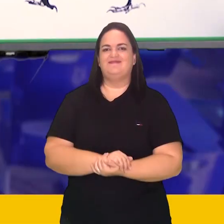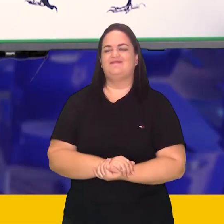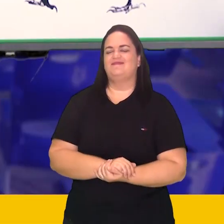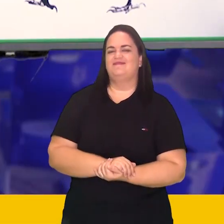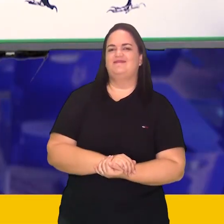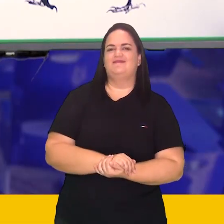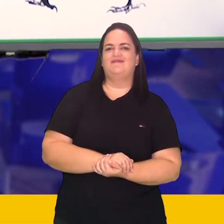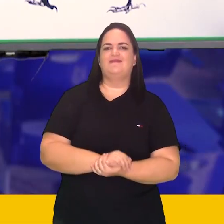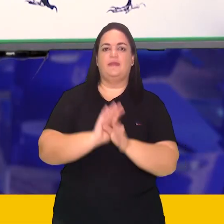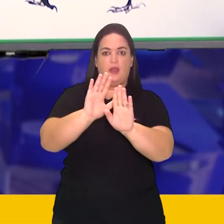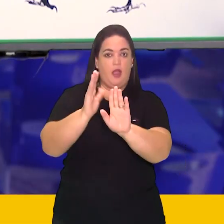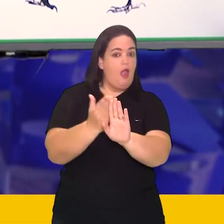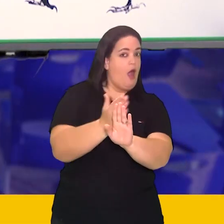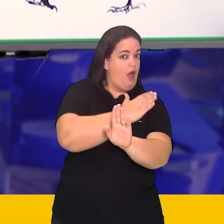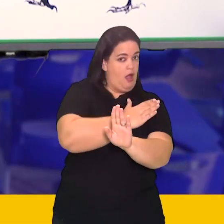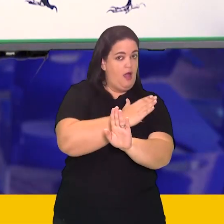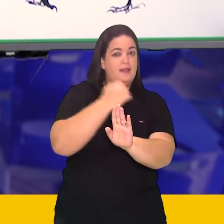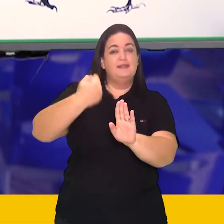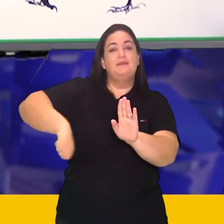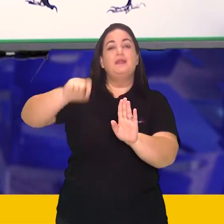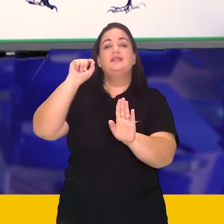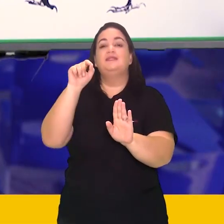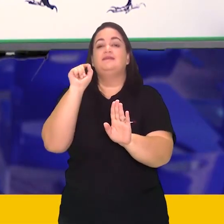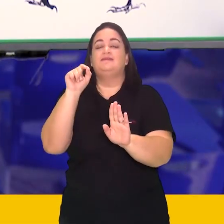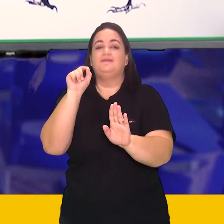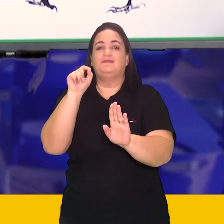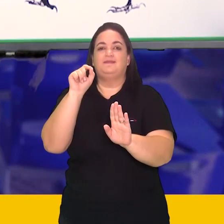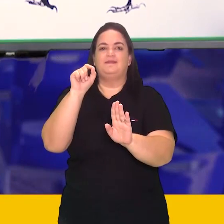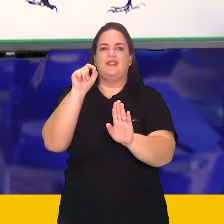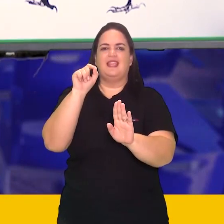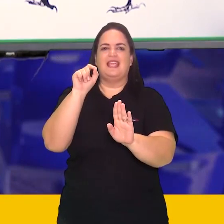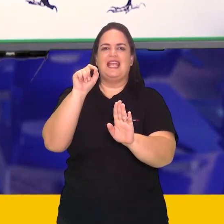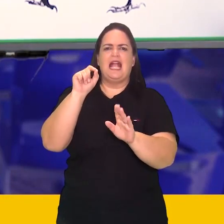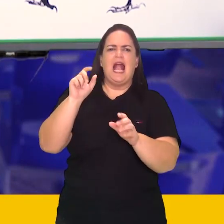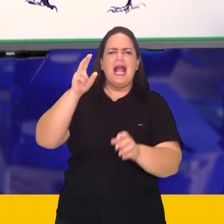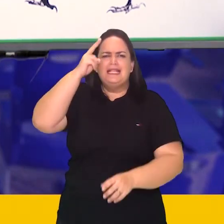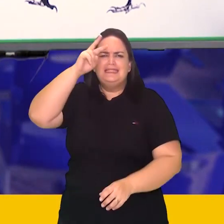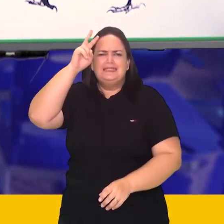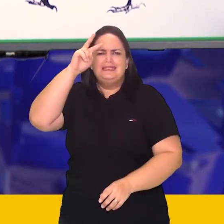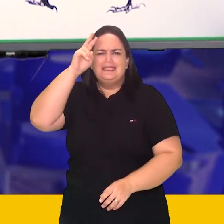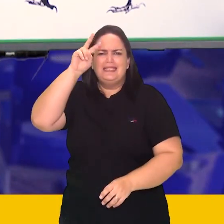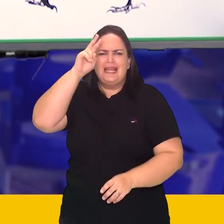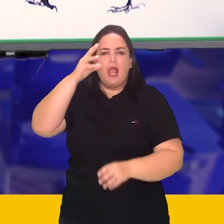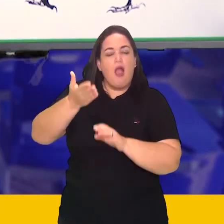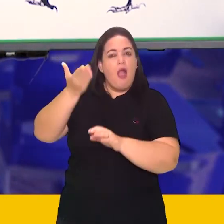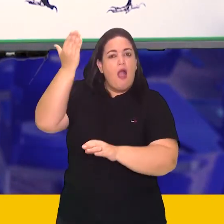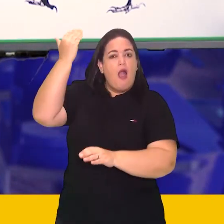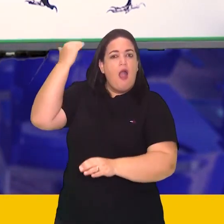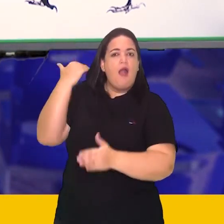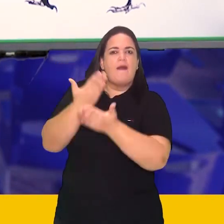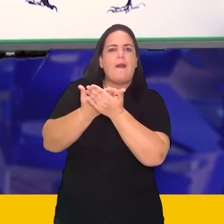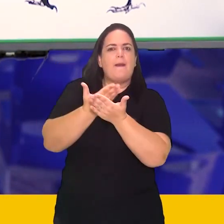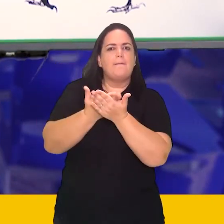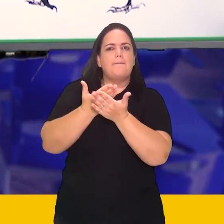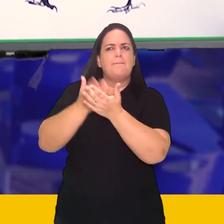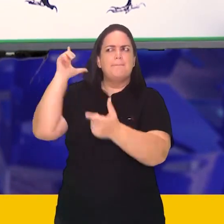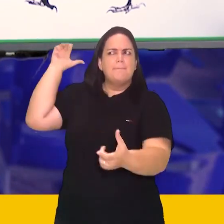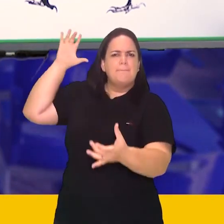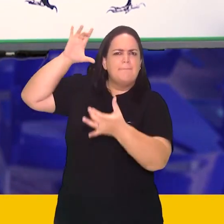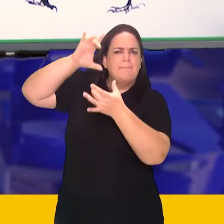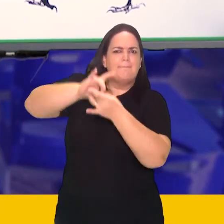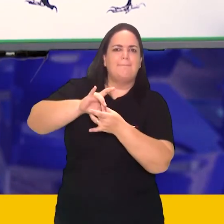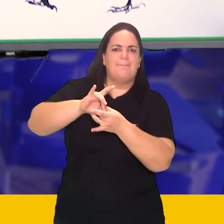Antes de tudo, a gente precisa só amarrar a deixa que eu mesmo deixei, que eu mesmo